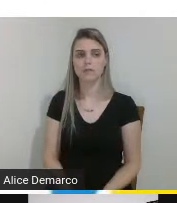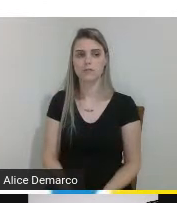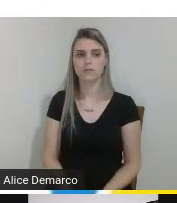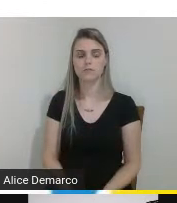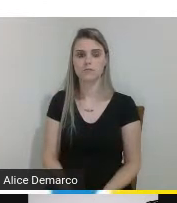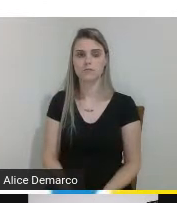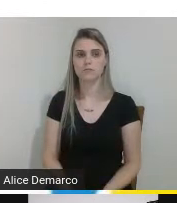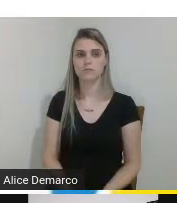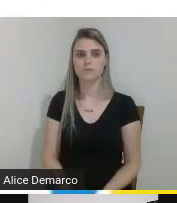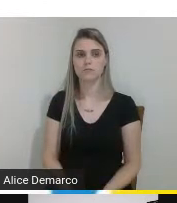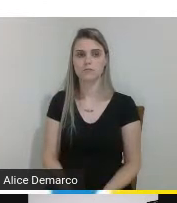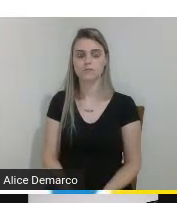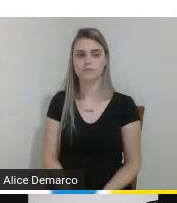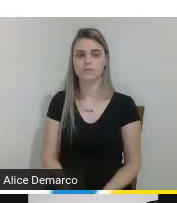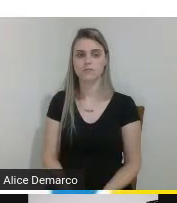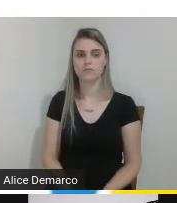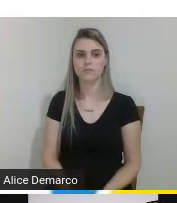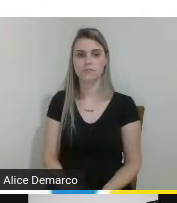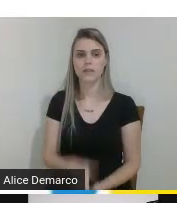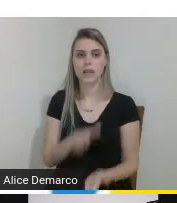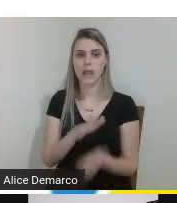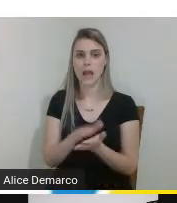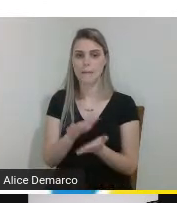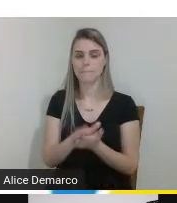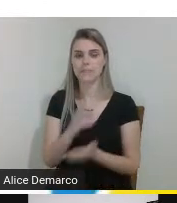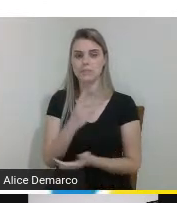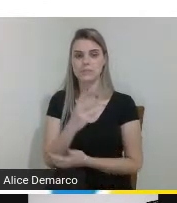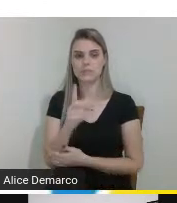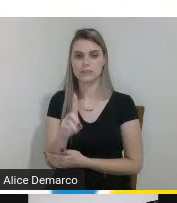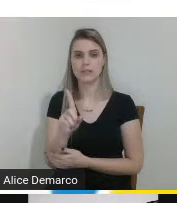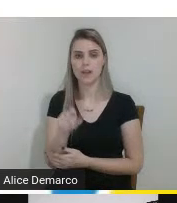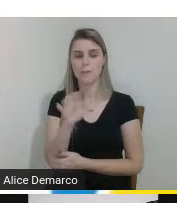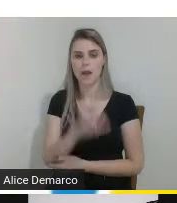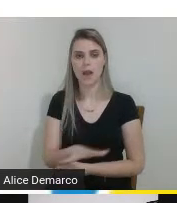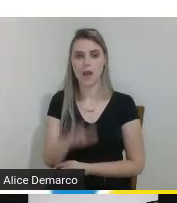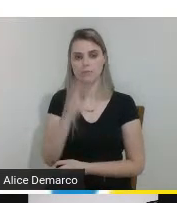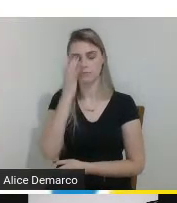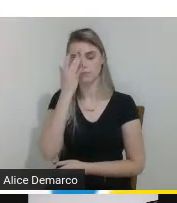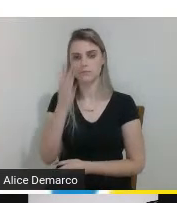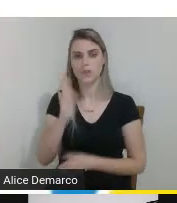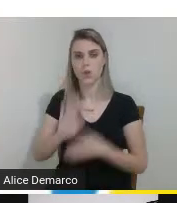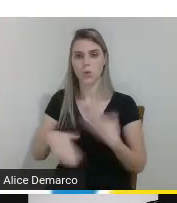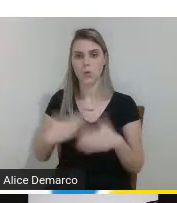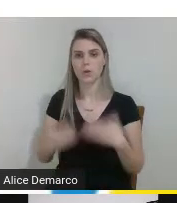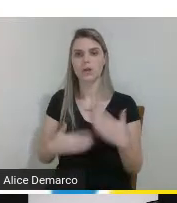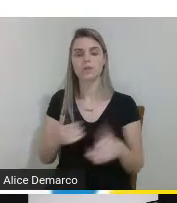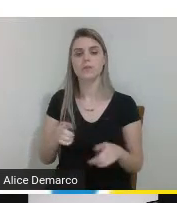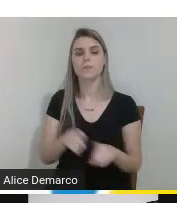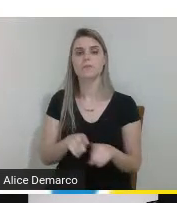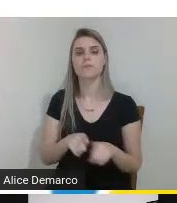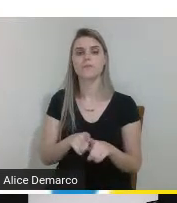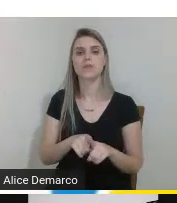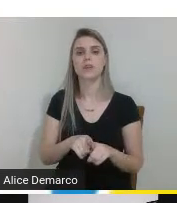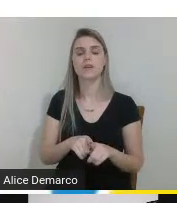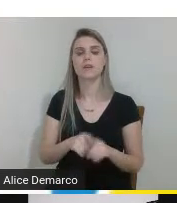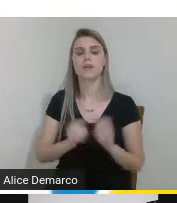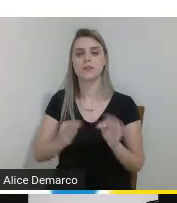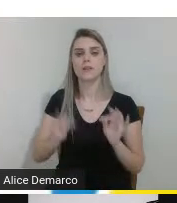a impressão 3D ela é uma das áreas que mais facilita o desenvolvimento e aplicação da tecnologia assistiva